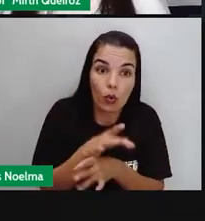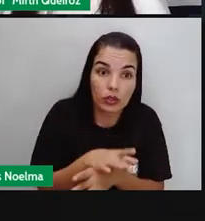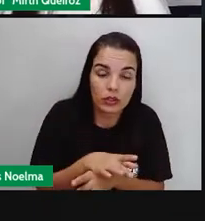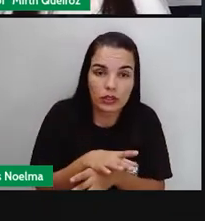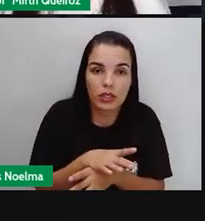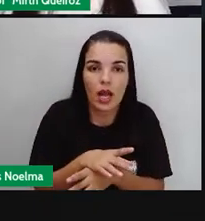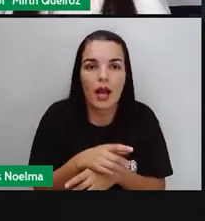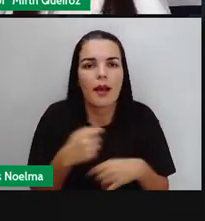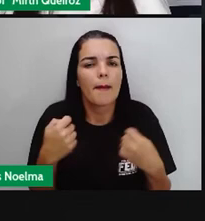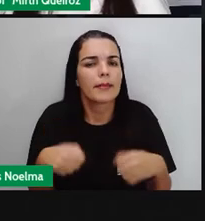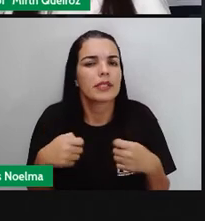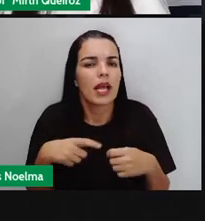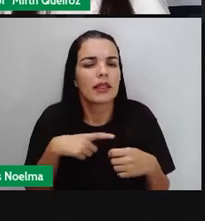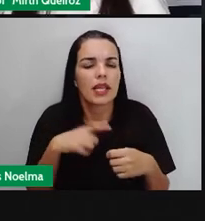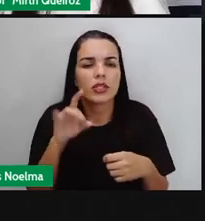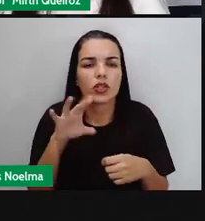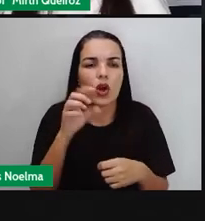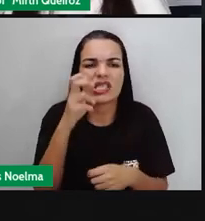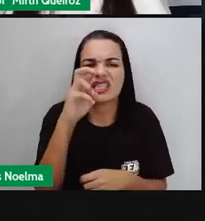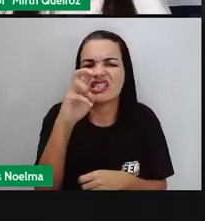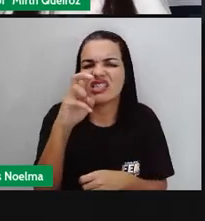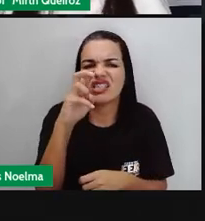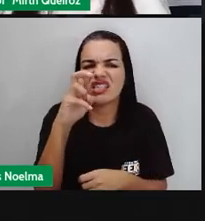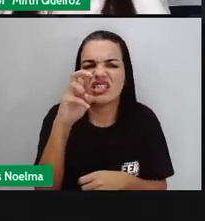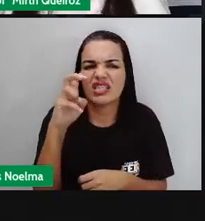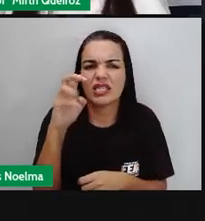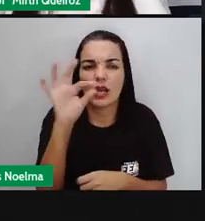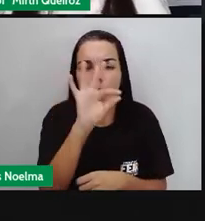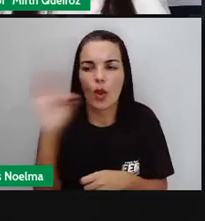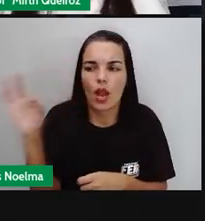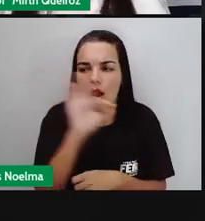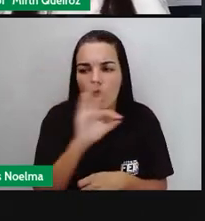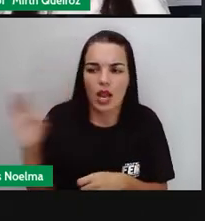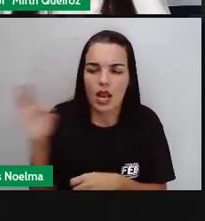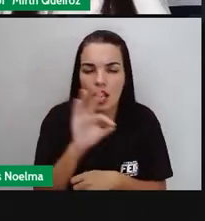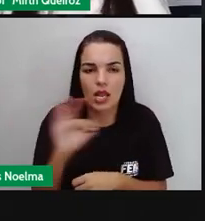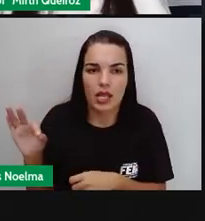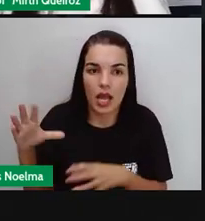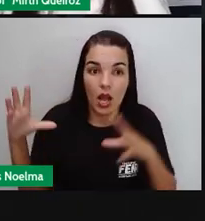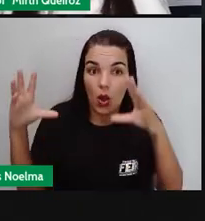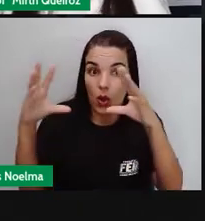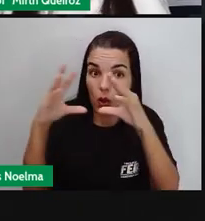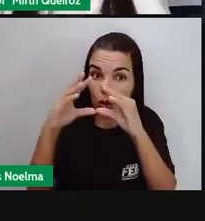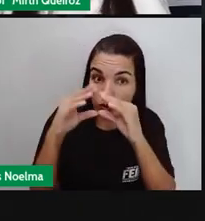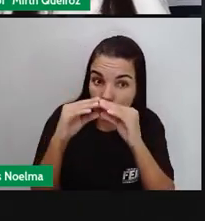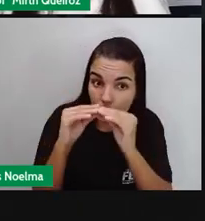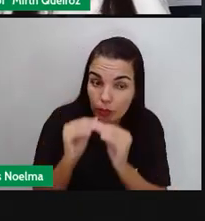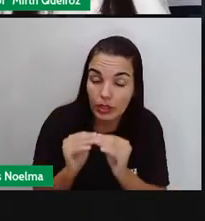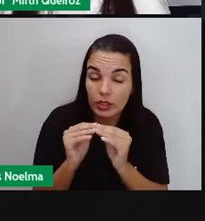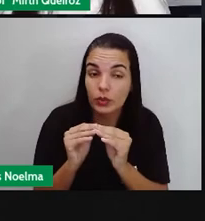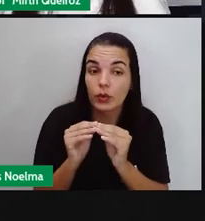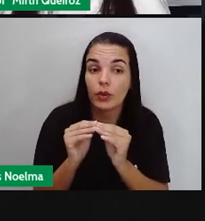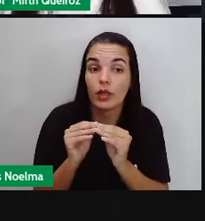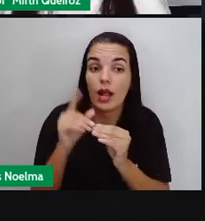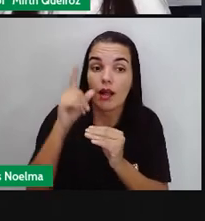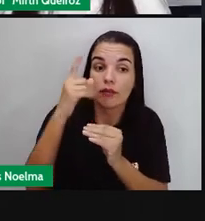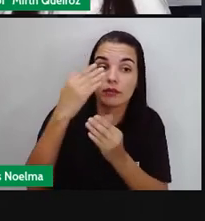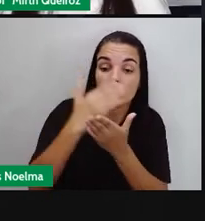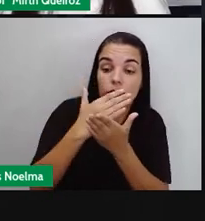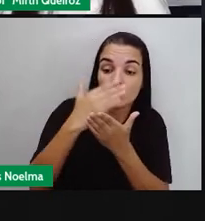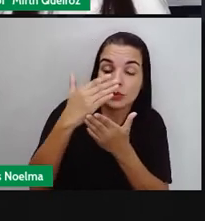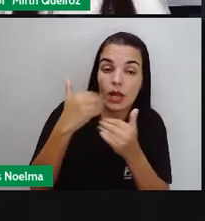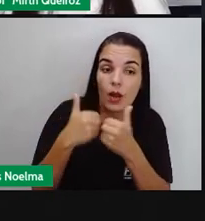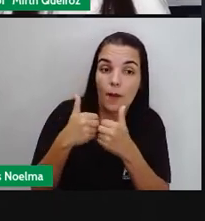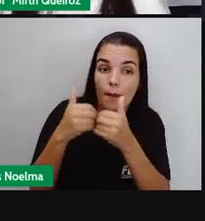Ela deve ter no máximo cinco linhas. E conter de forma bem resumida. O que foi falado com a apresentação. De